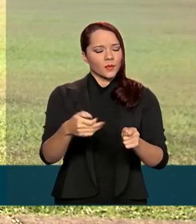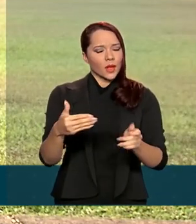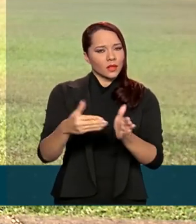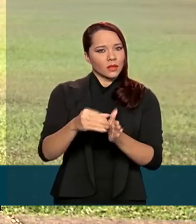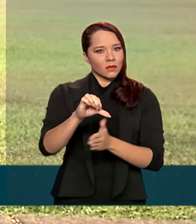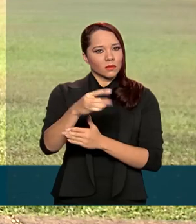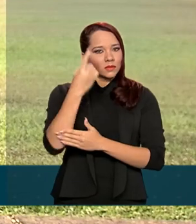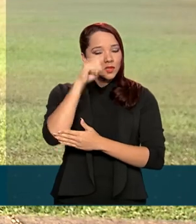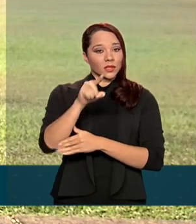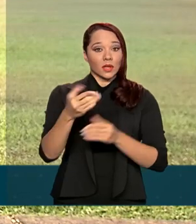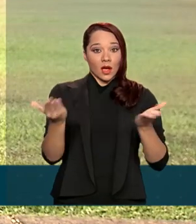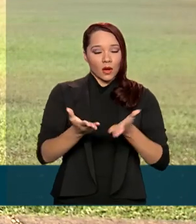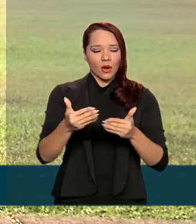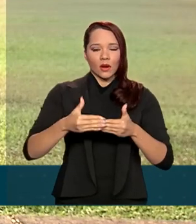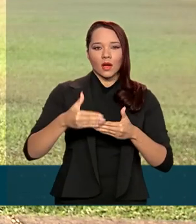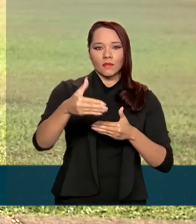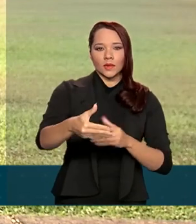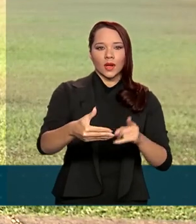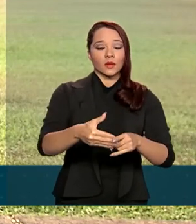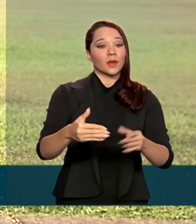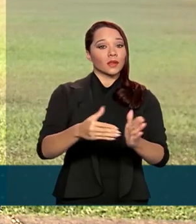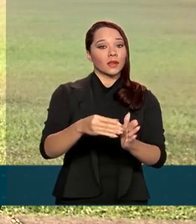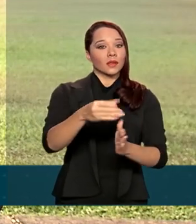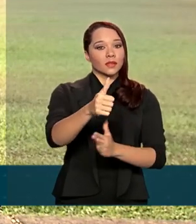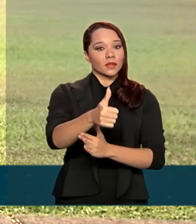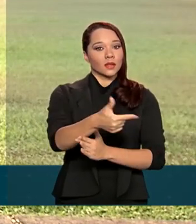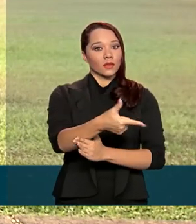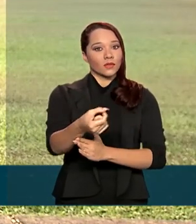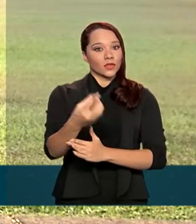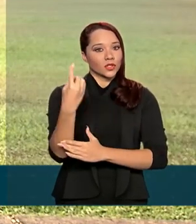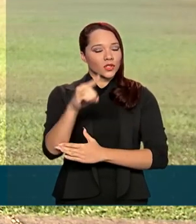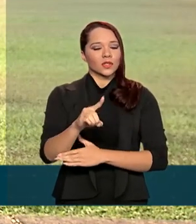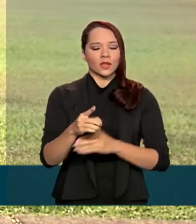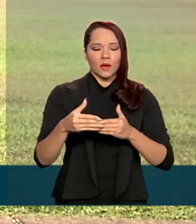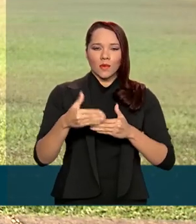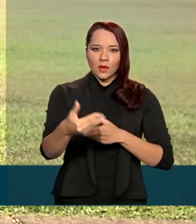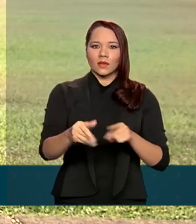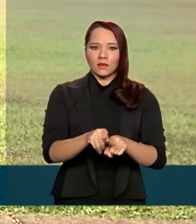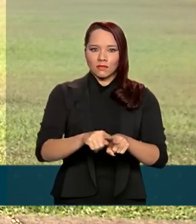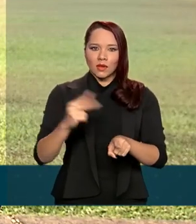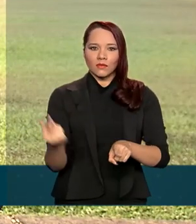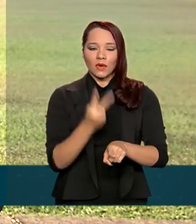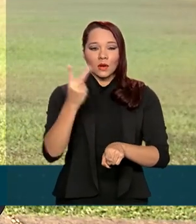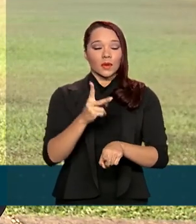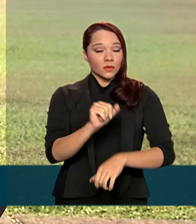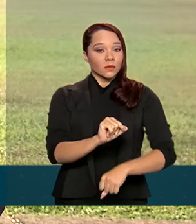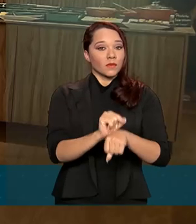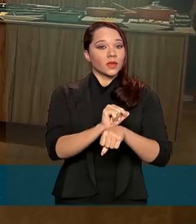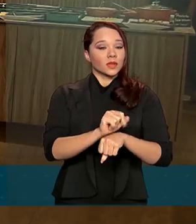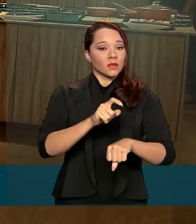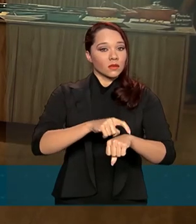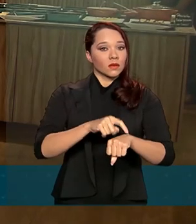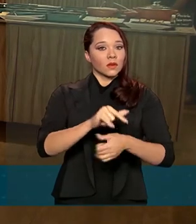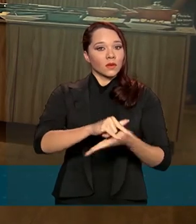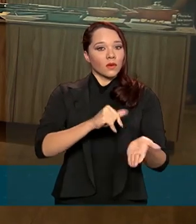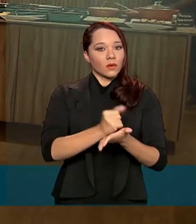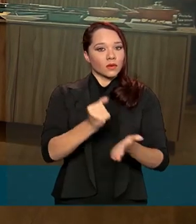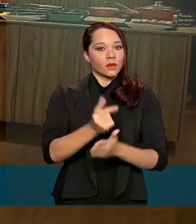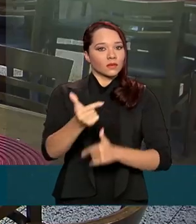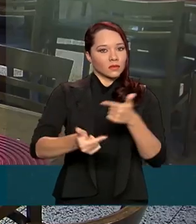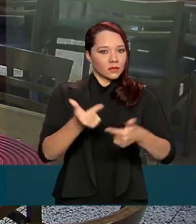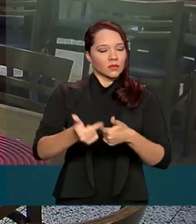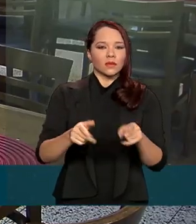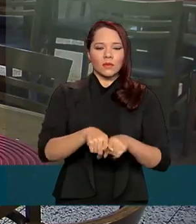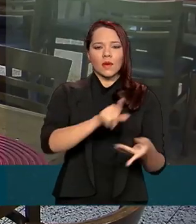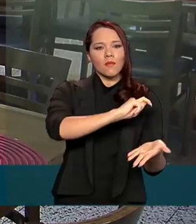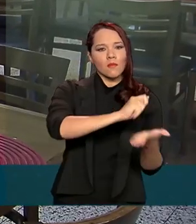dias. Agora, o prazo foi ampliado para até 120 dias. A prorrogação vale também para a suspensão temporária do contrato de trabalho e